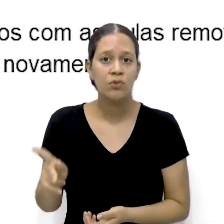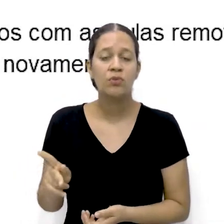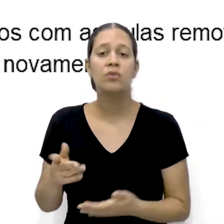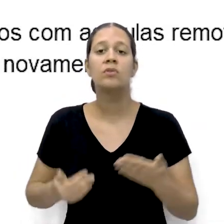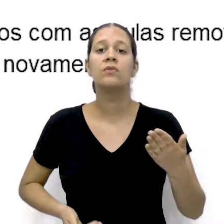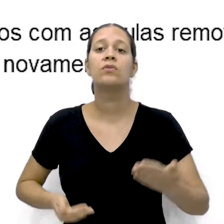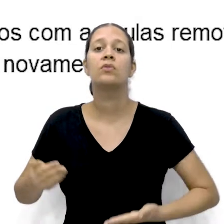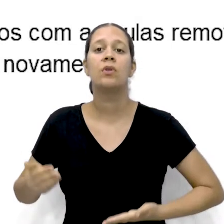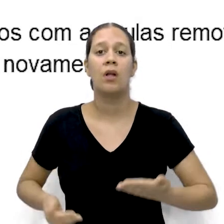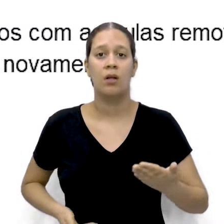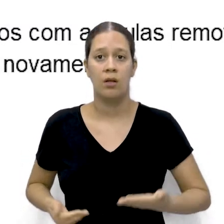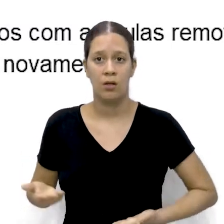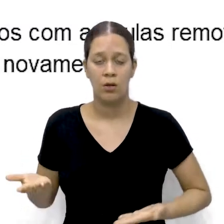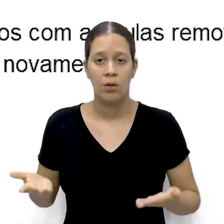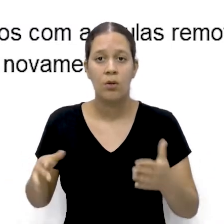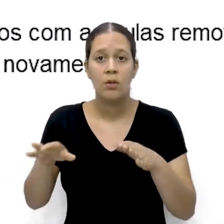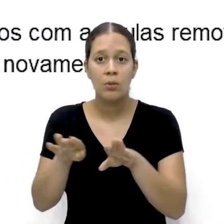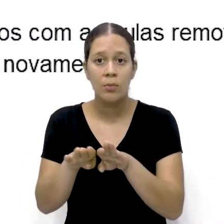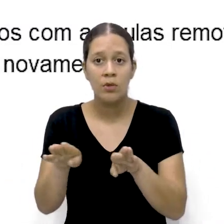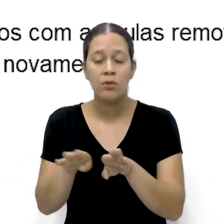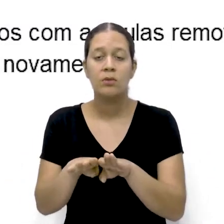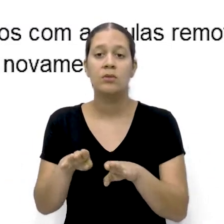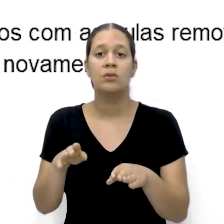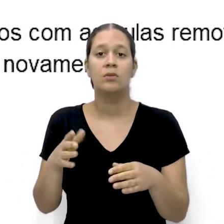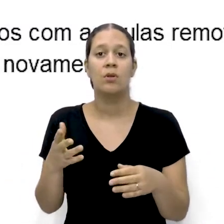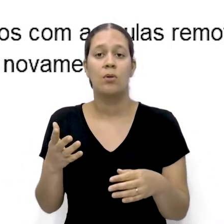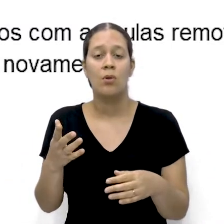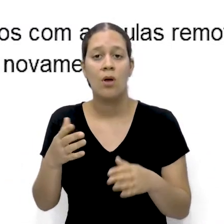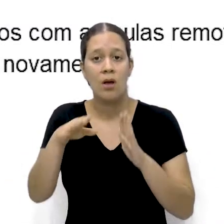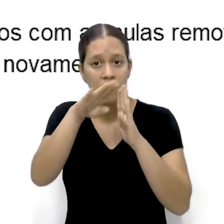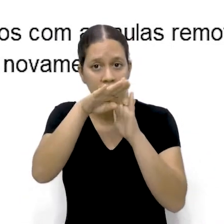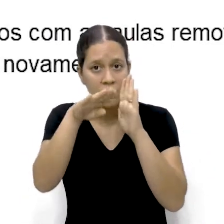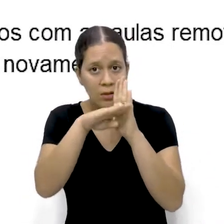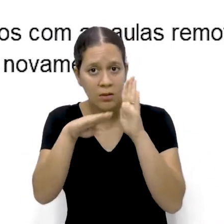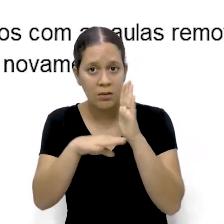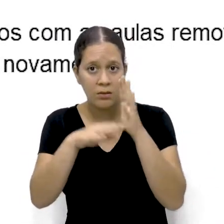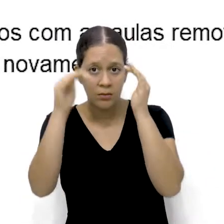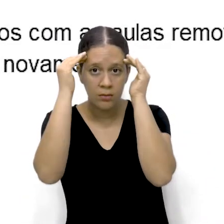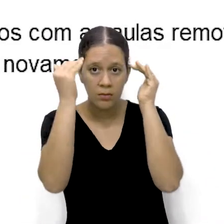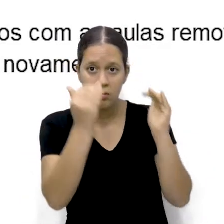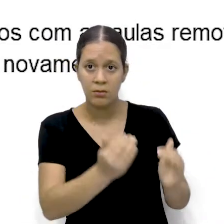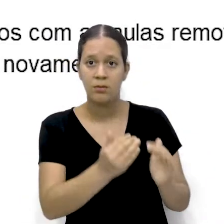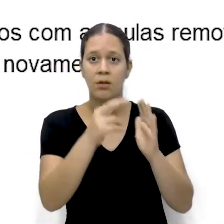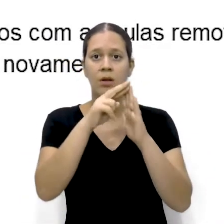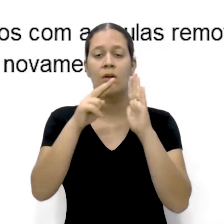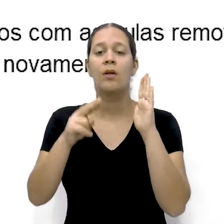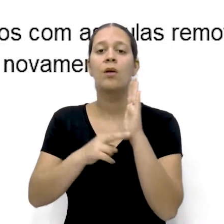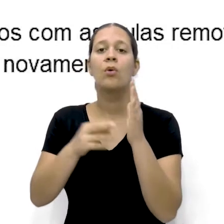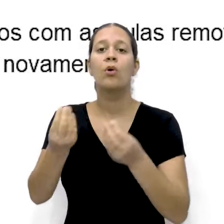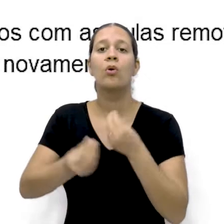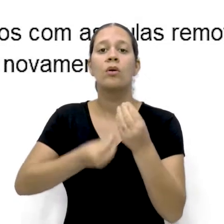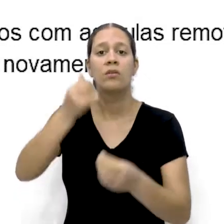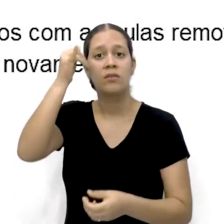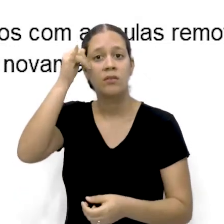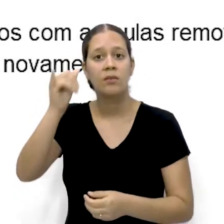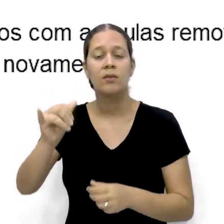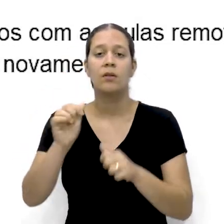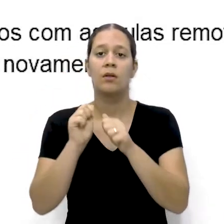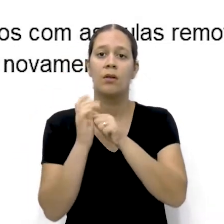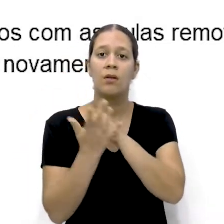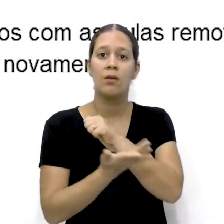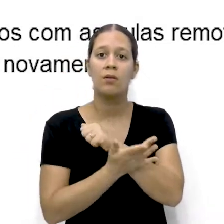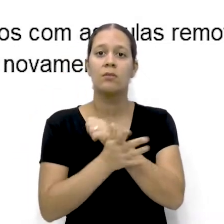funcionários? Mesmo cumprindo os protocolos Tem como evitar que alguém se contamine com o vírus e passe